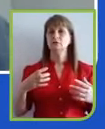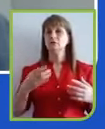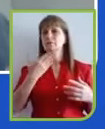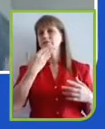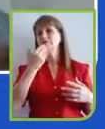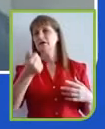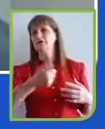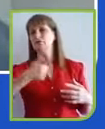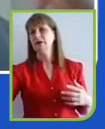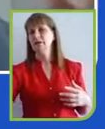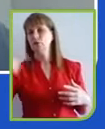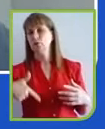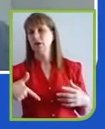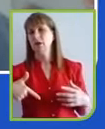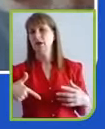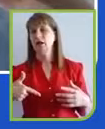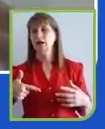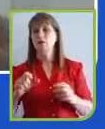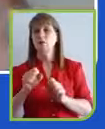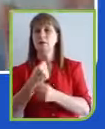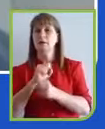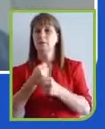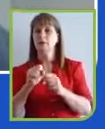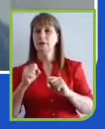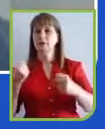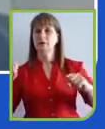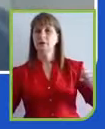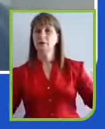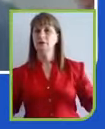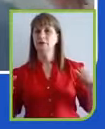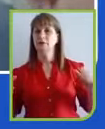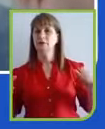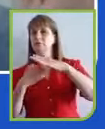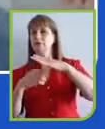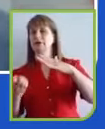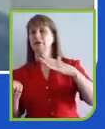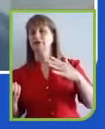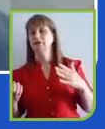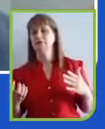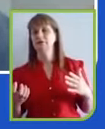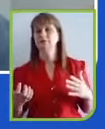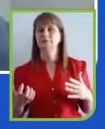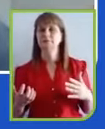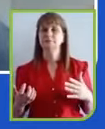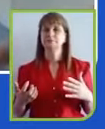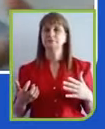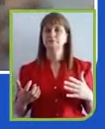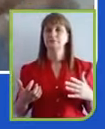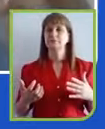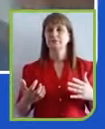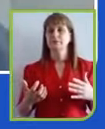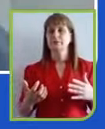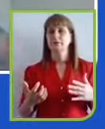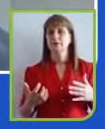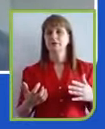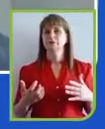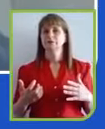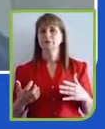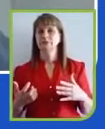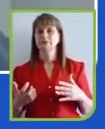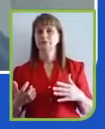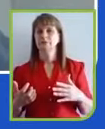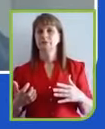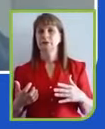mudar uma empresa como a Ambev. O rumo lá é mais lento de mudança, sem dúvida. Por outro lado,